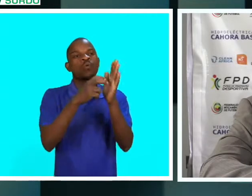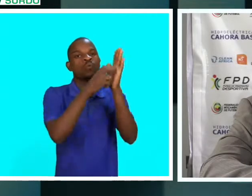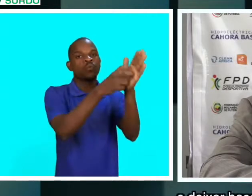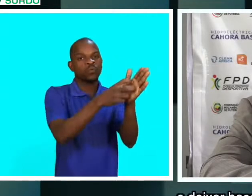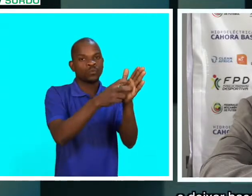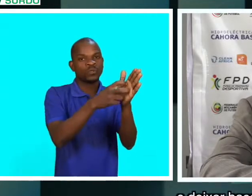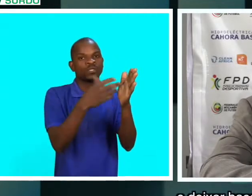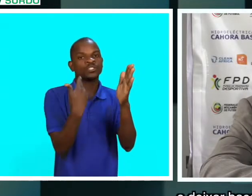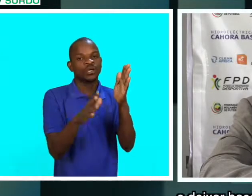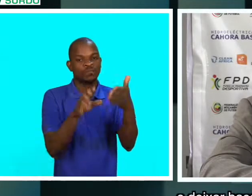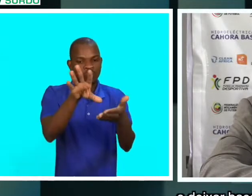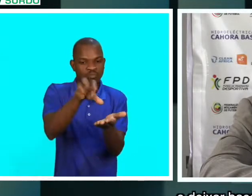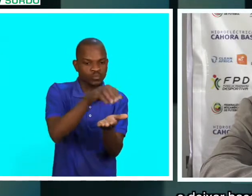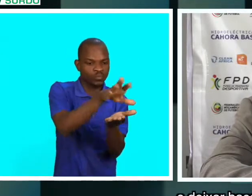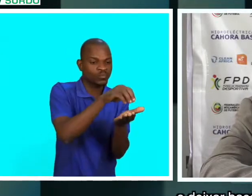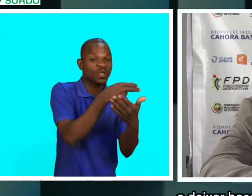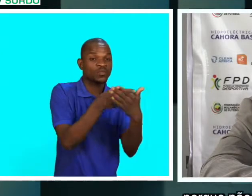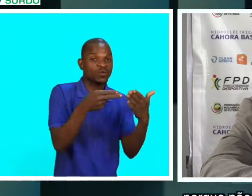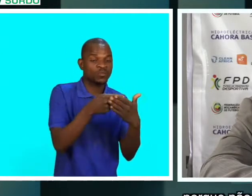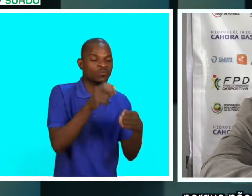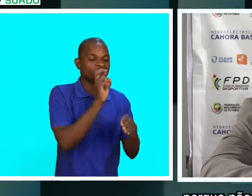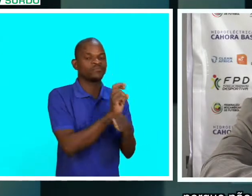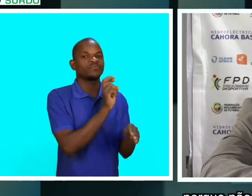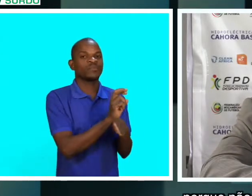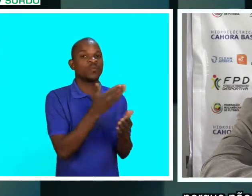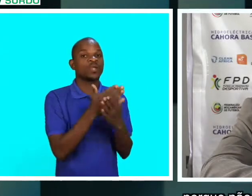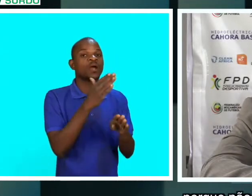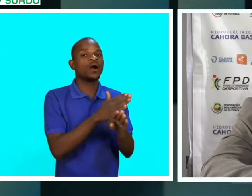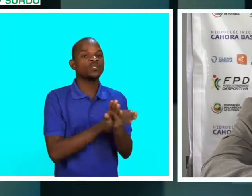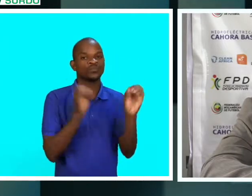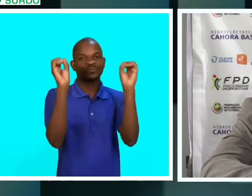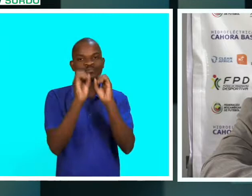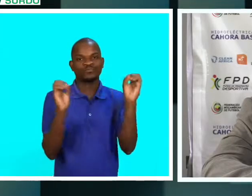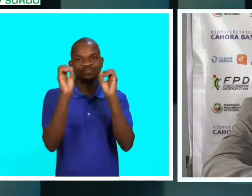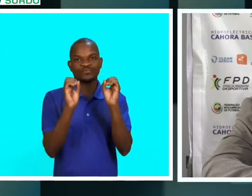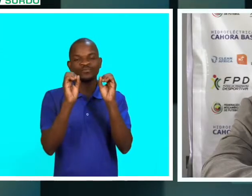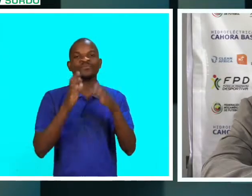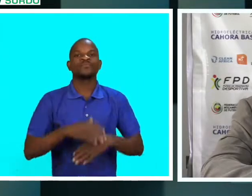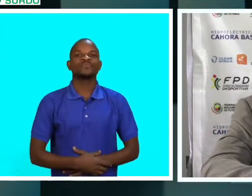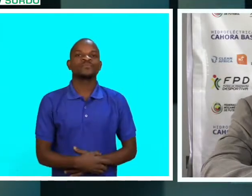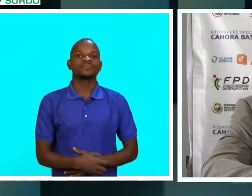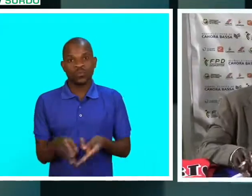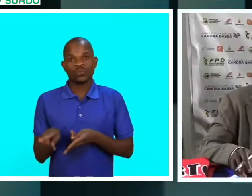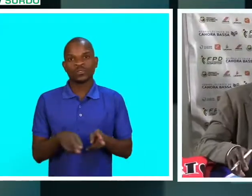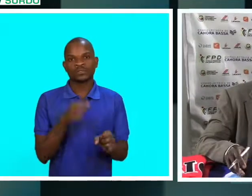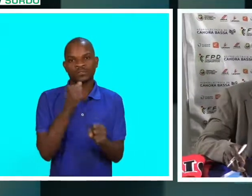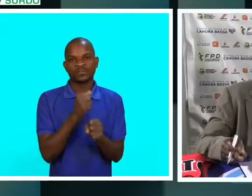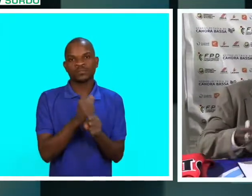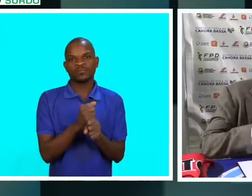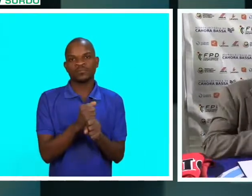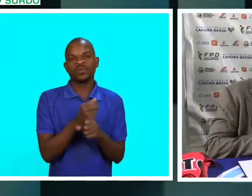e deixar base de dados aqui na Federação, porque nós não tínhamos esses bases de dados, para saber que temos um defesa de esquerda, temos um guarda.